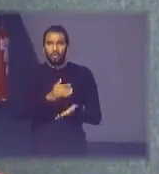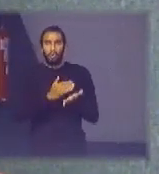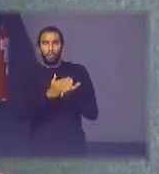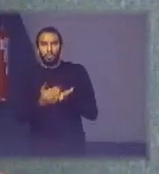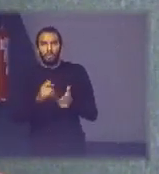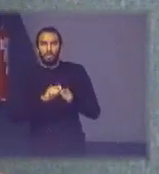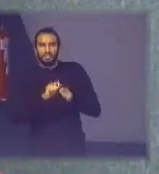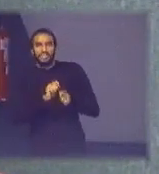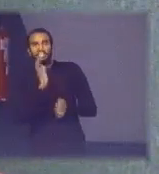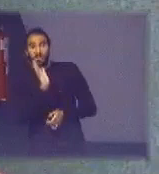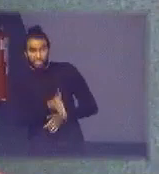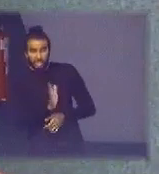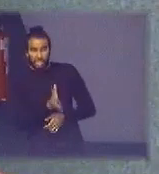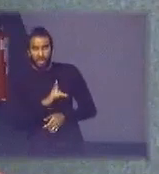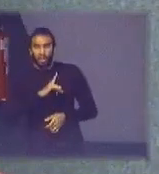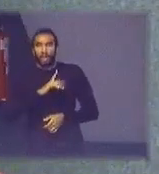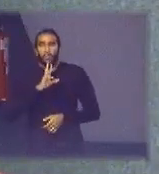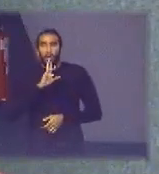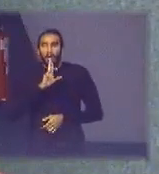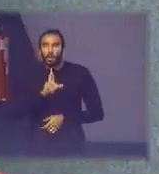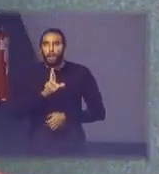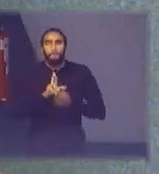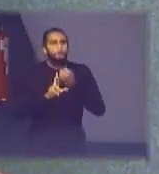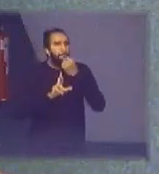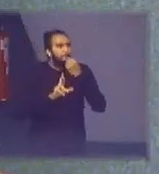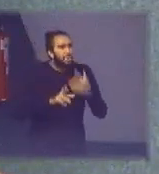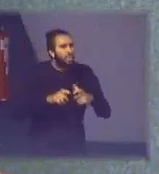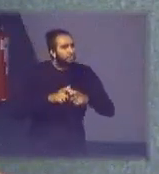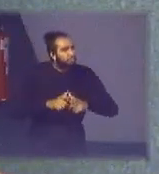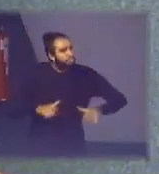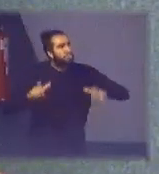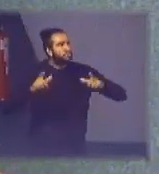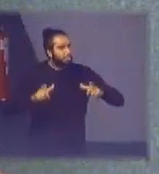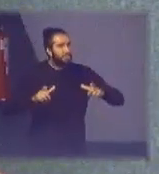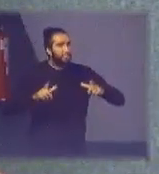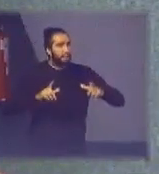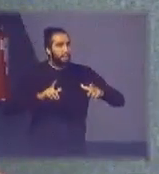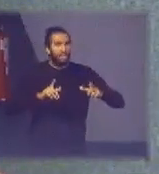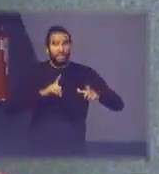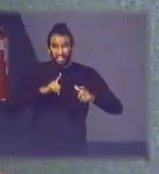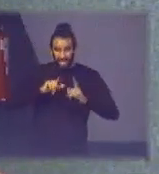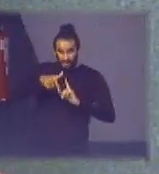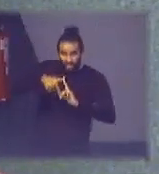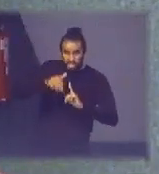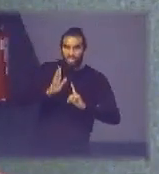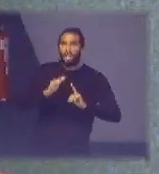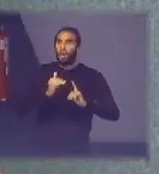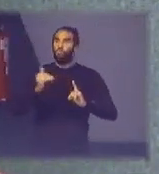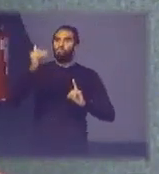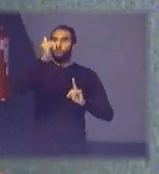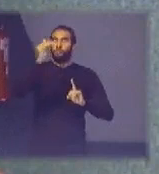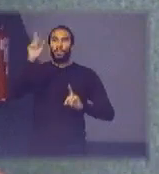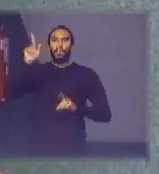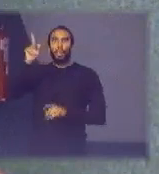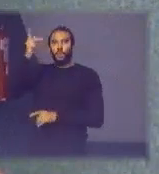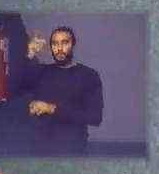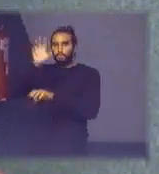operar e já temos resultados bastante grandes estamos superando as metas no estado de São Paulo